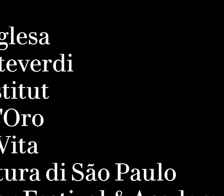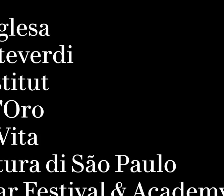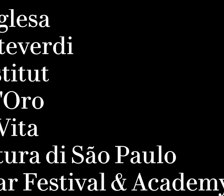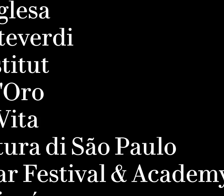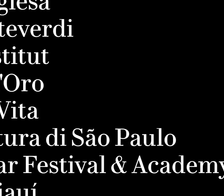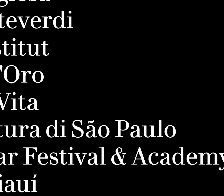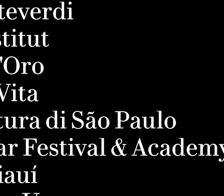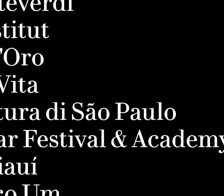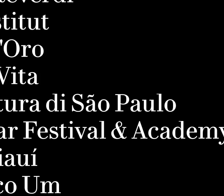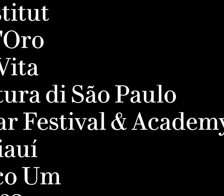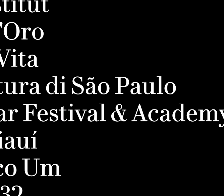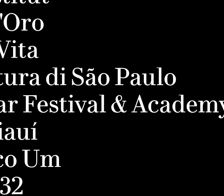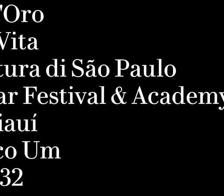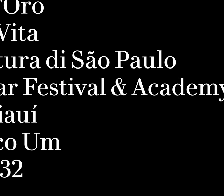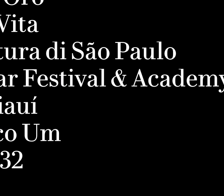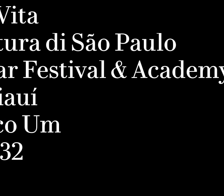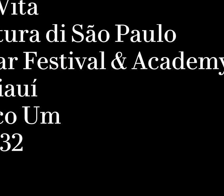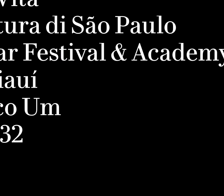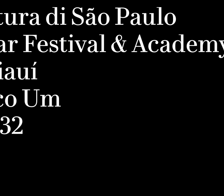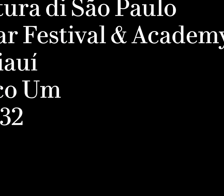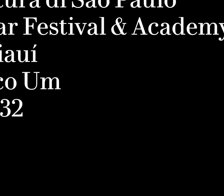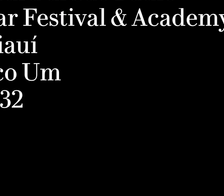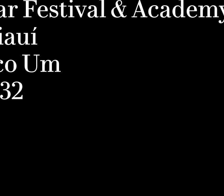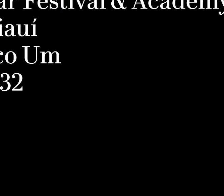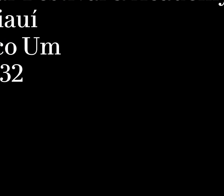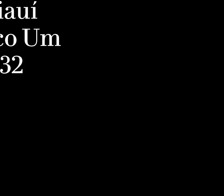E aí e aí